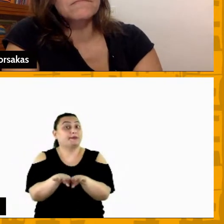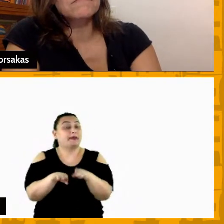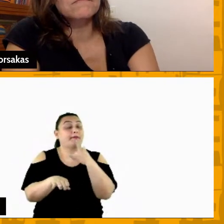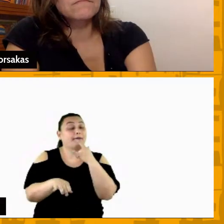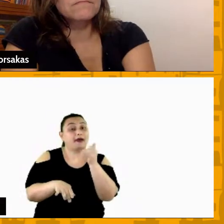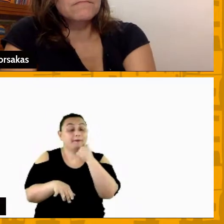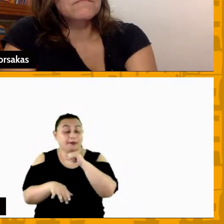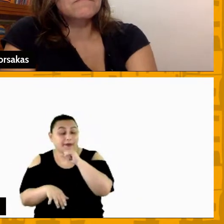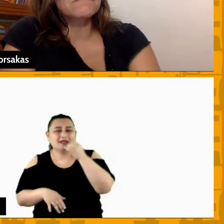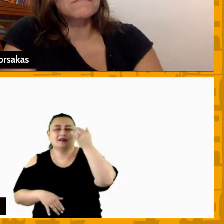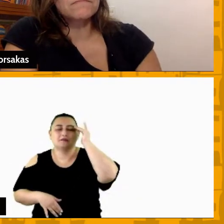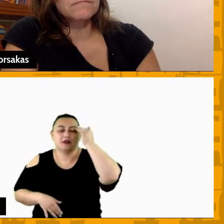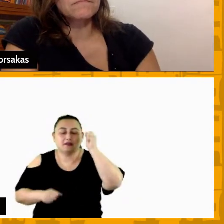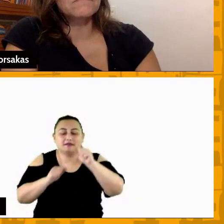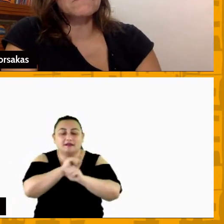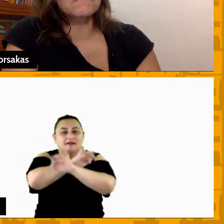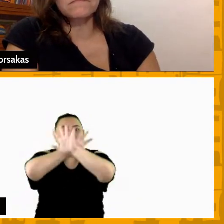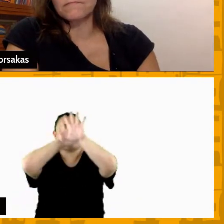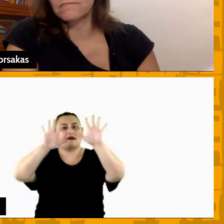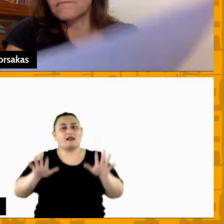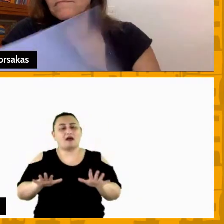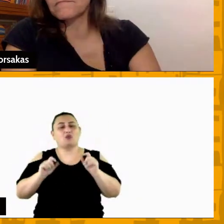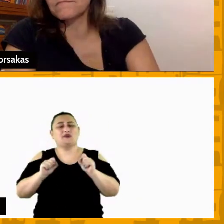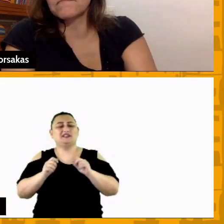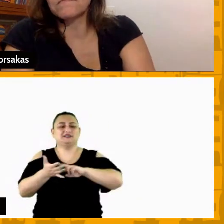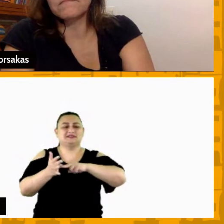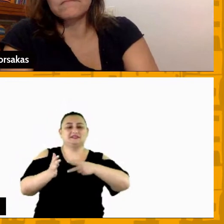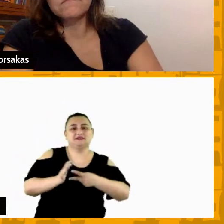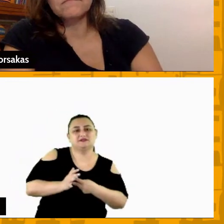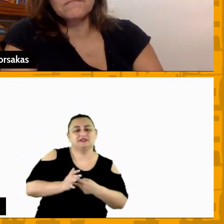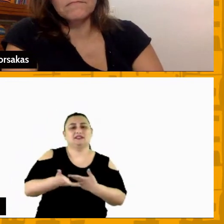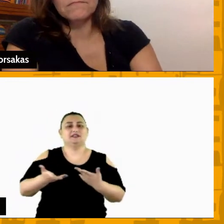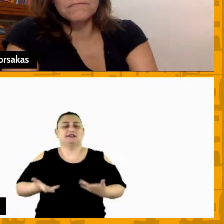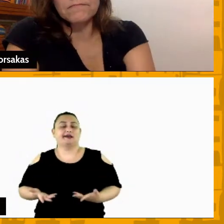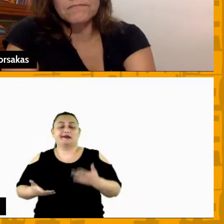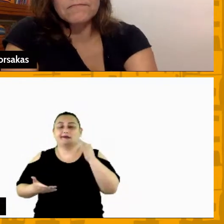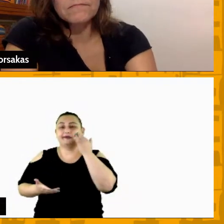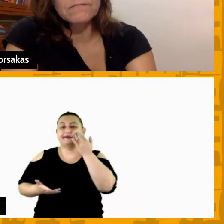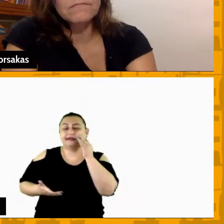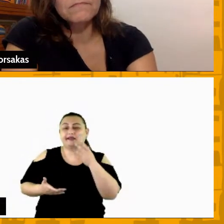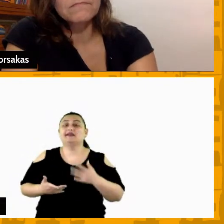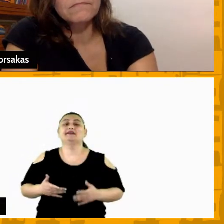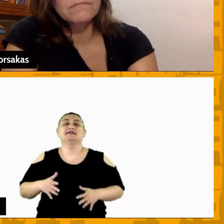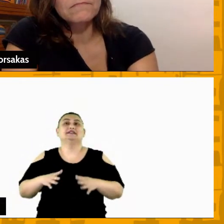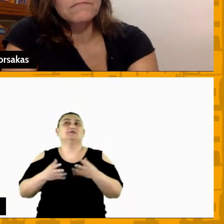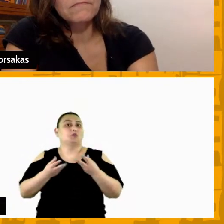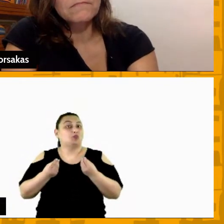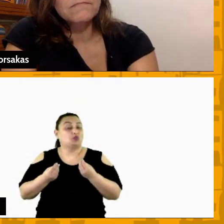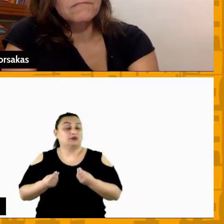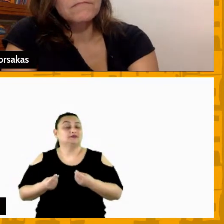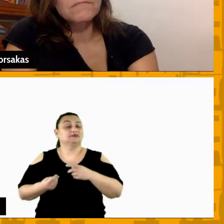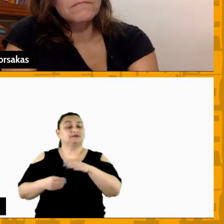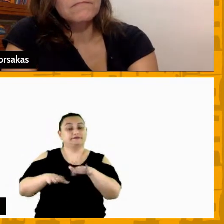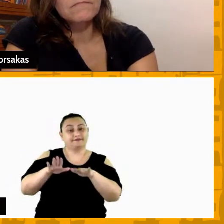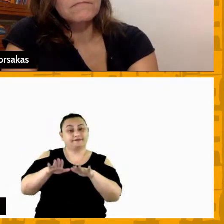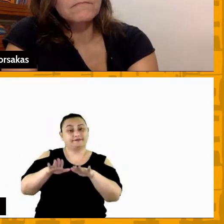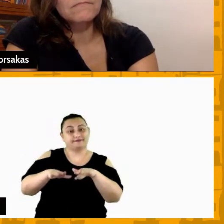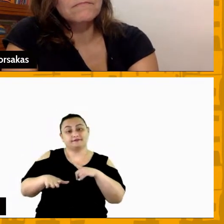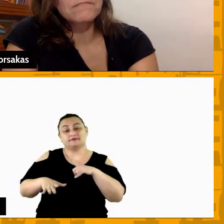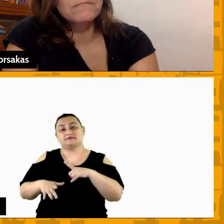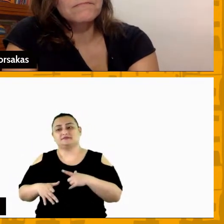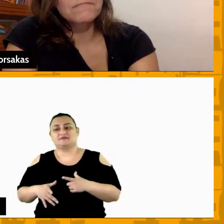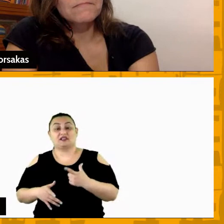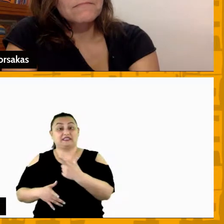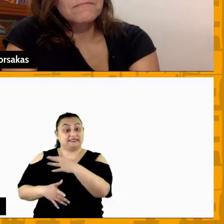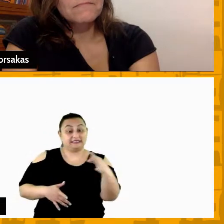para eles entenderem o que é o todo para eles entenderem que muitas vezes de 100 jogadores